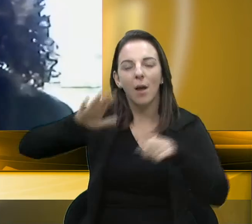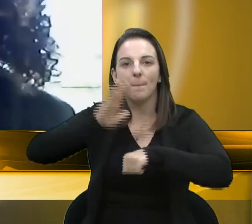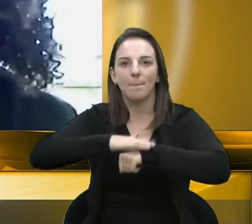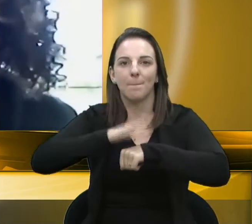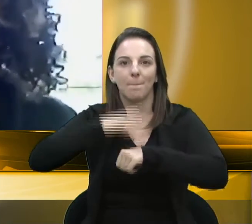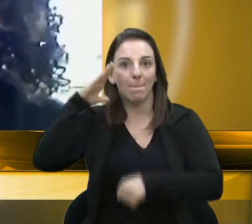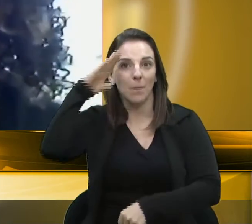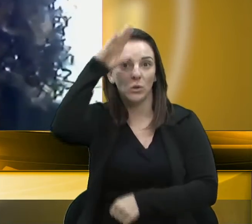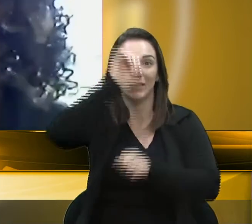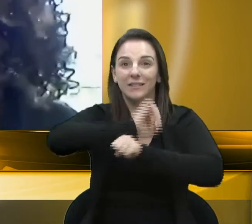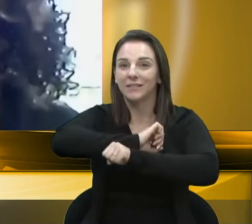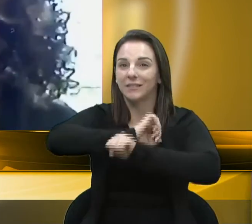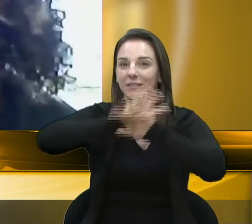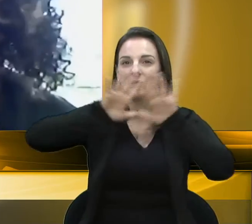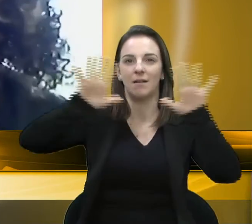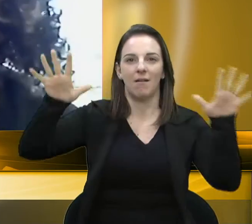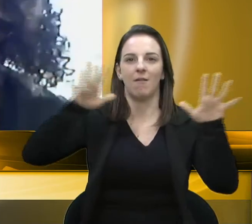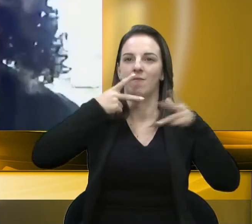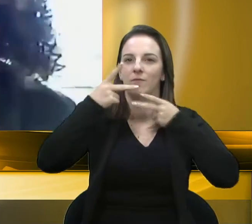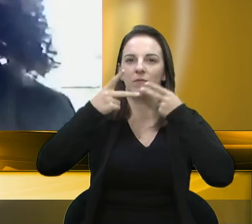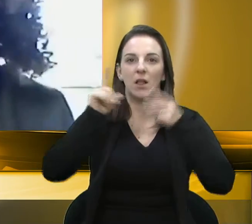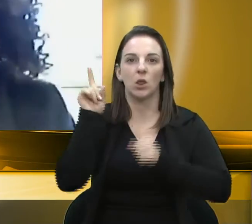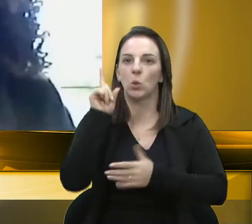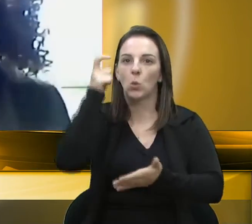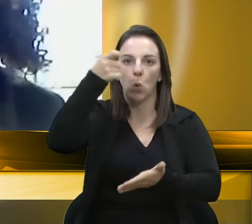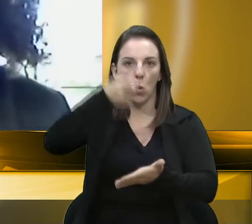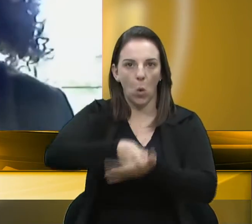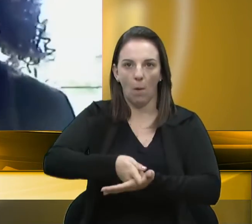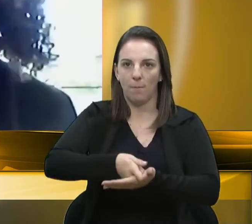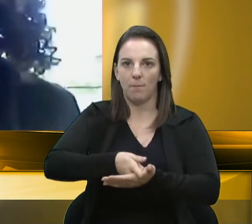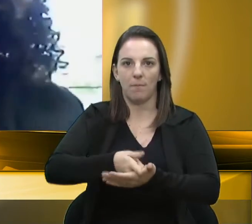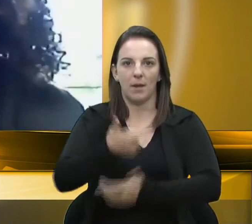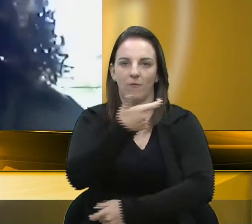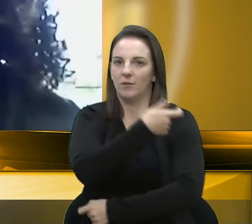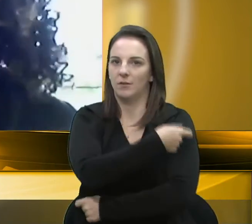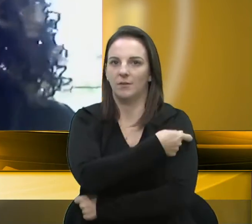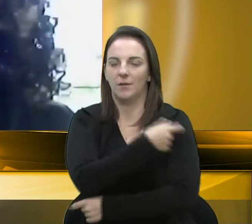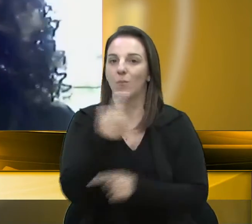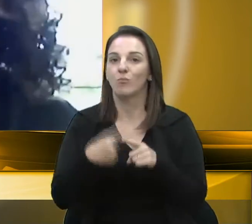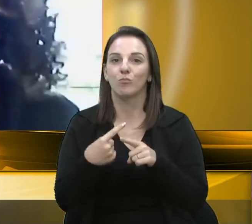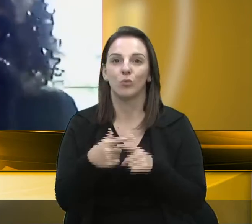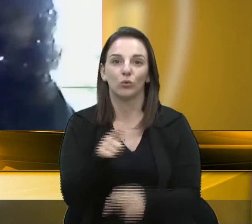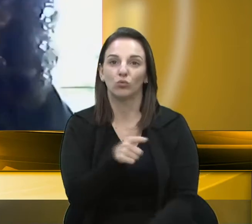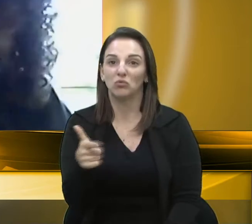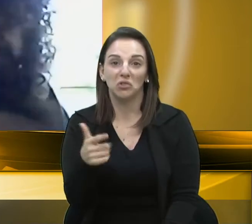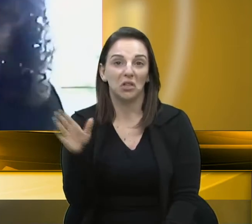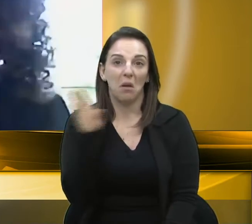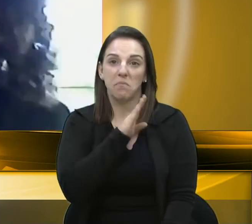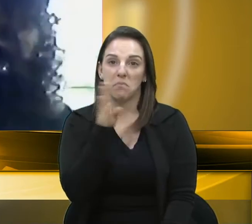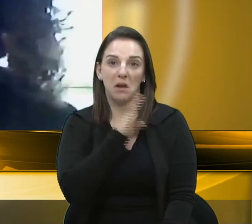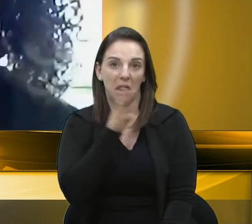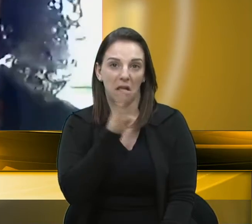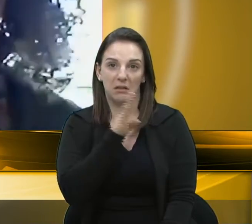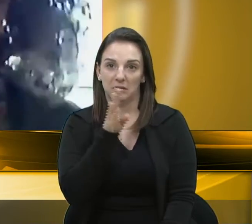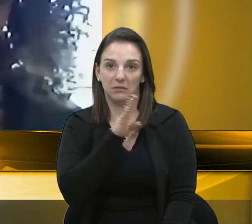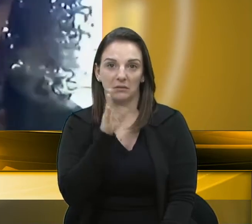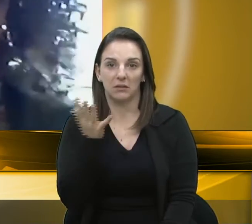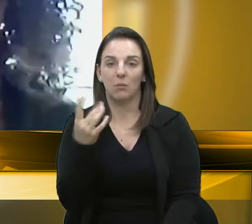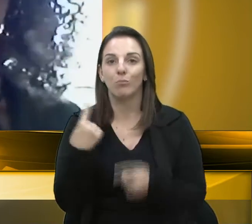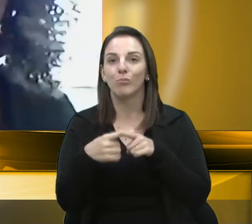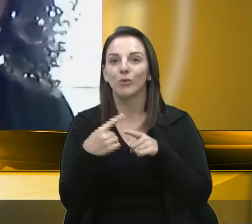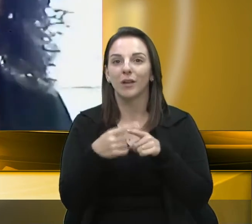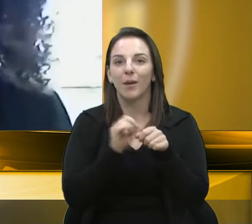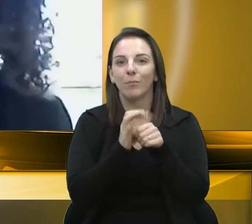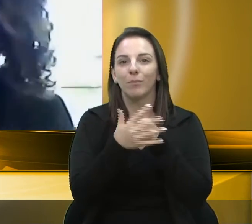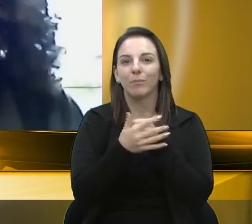não compraria a vacina, porque não tinha pressa para realizar esta compra, pois a pandemia estava chegando ao fim.